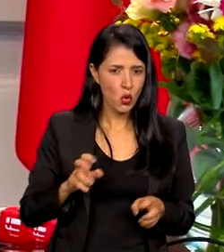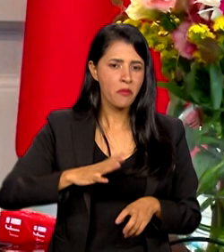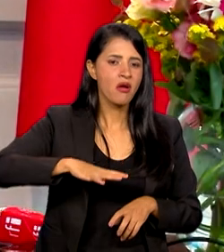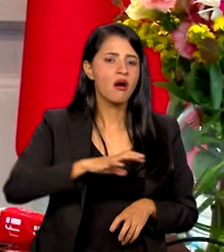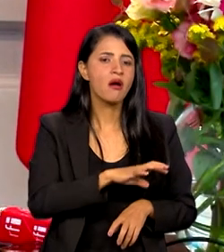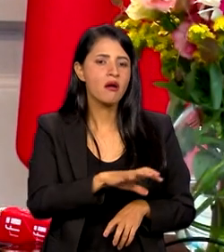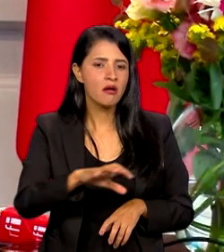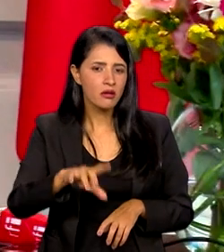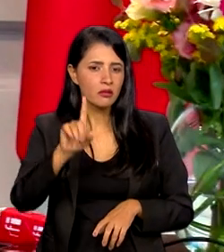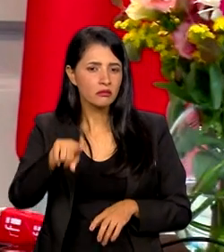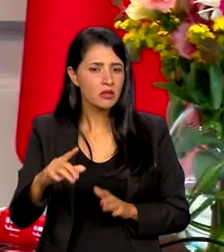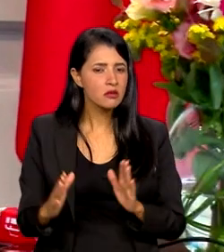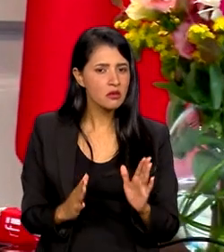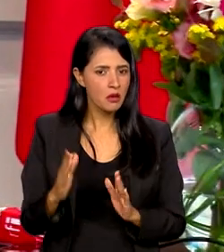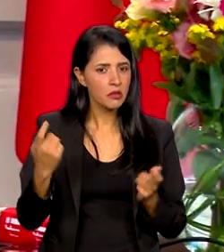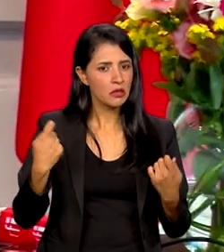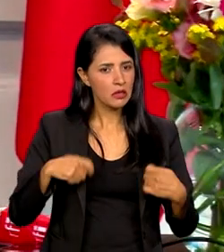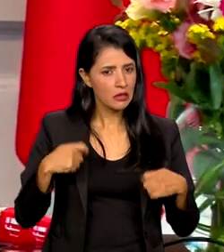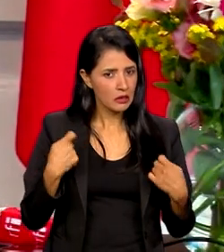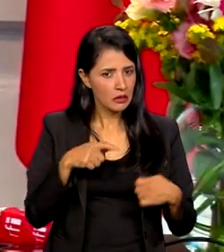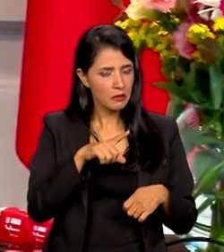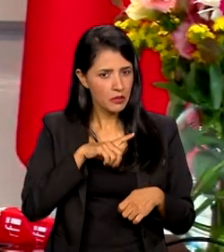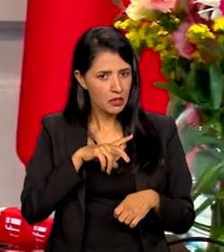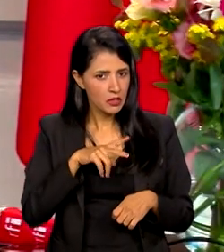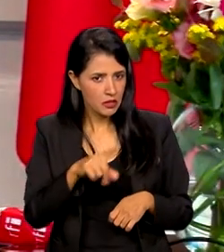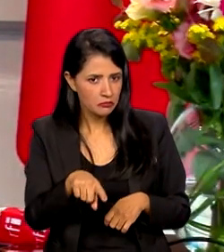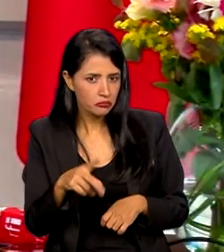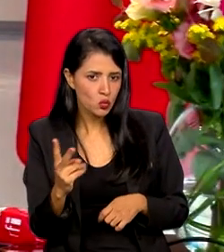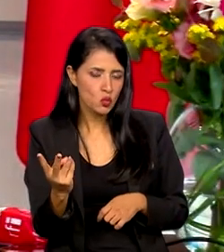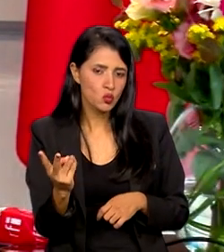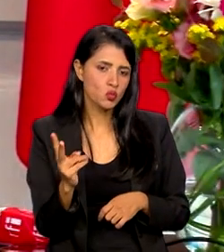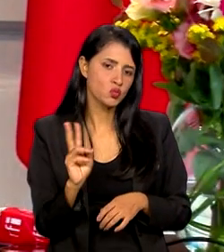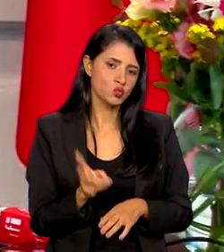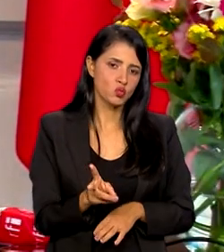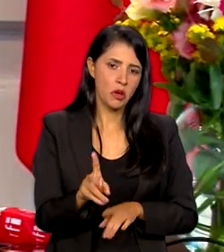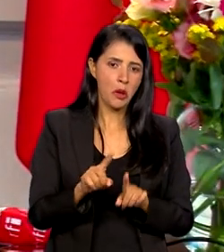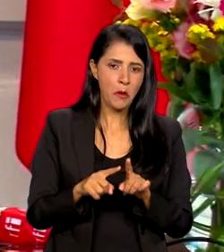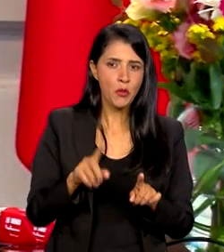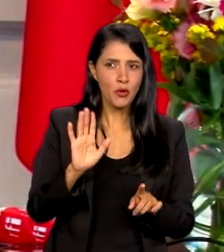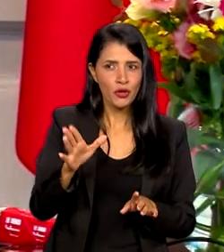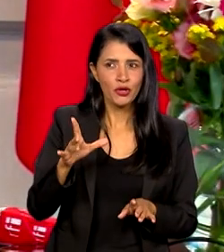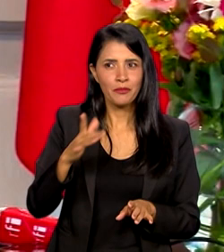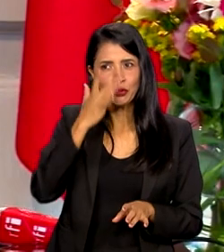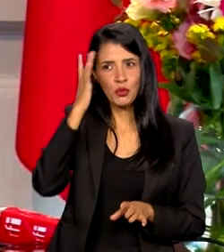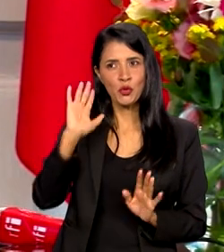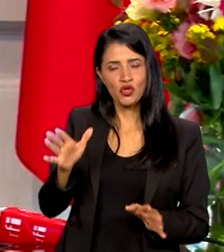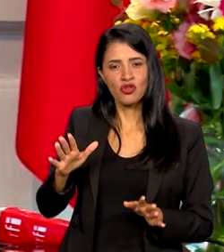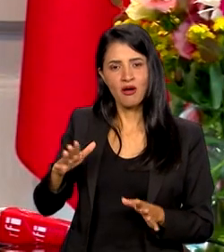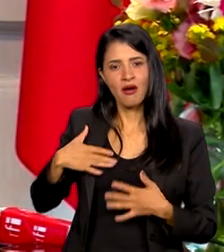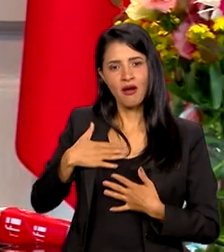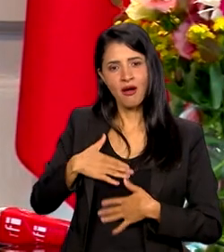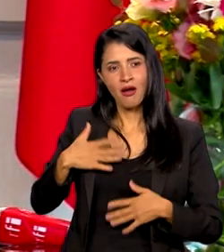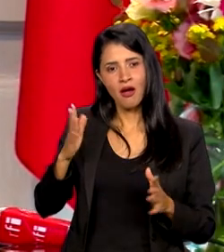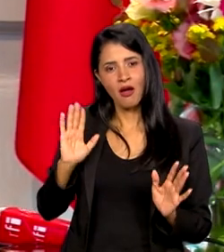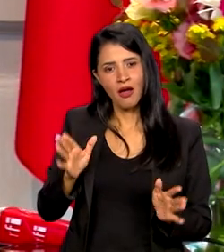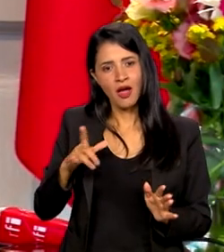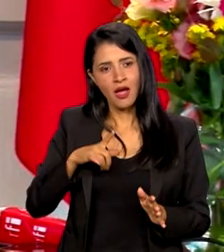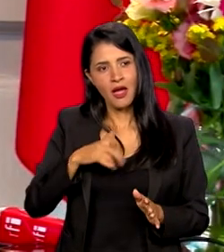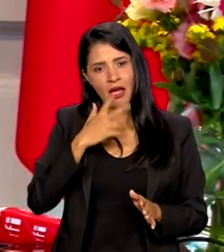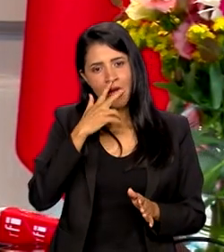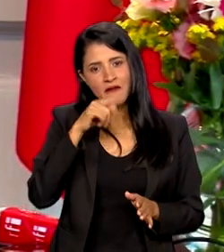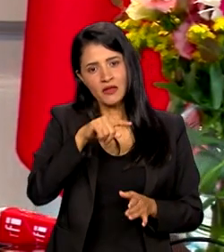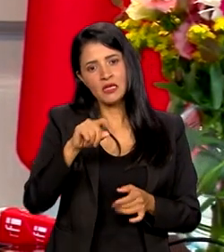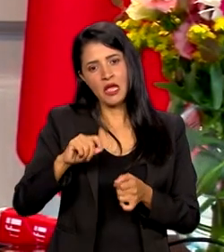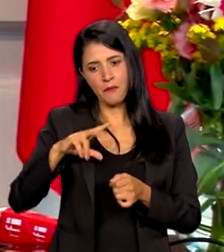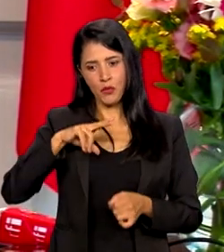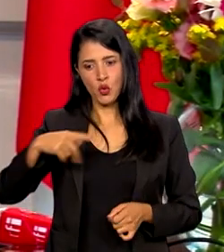que é uma das etapas que precisa para entregar o ensino escolar, isso vai continuar? Porque é uma coisa que, assim, a pessoa já tem que trazer apostilado, porque não tem que fazer aqui em